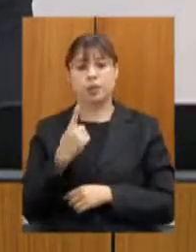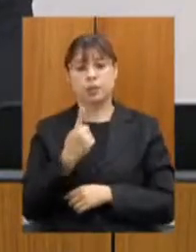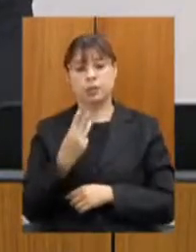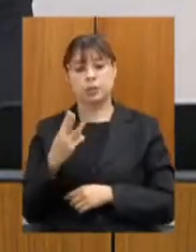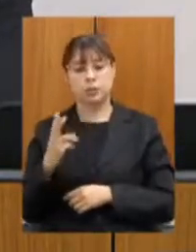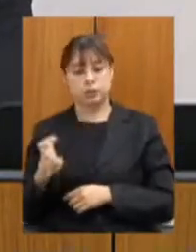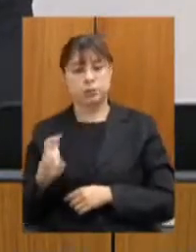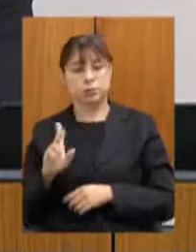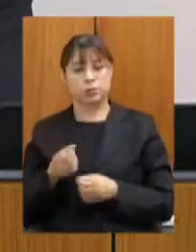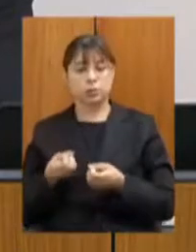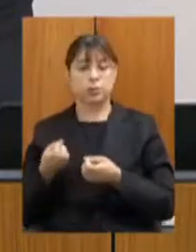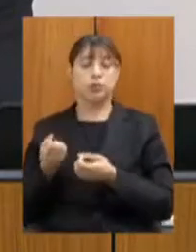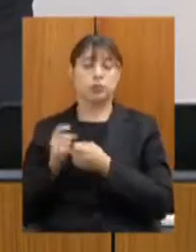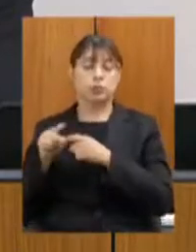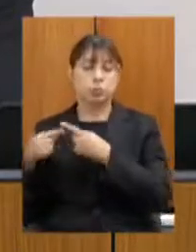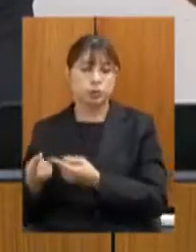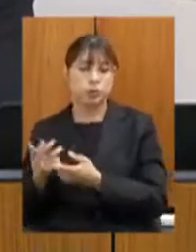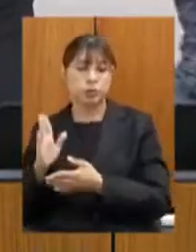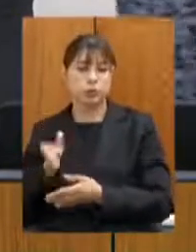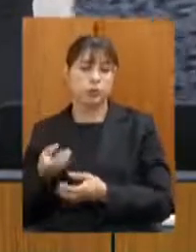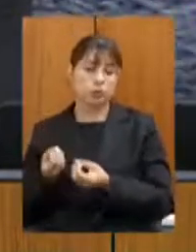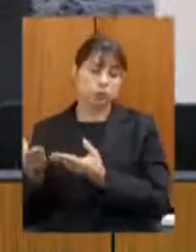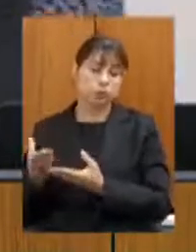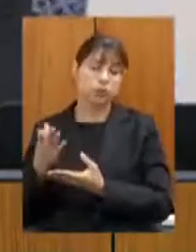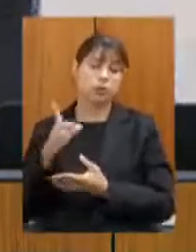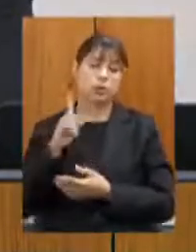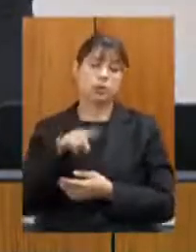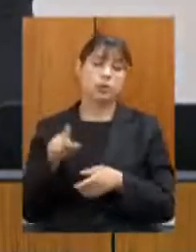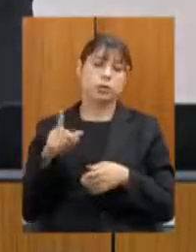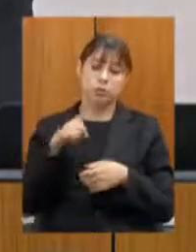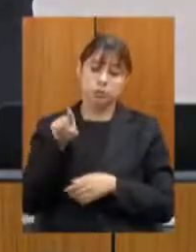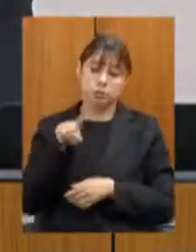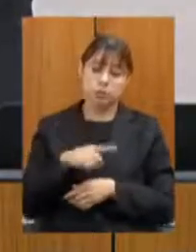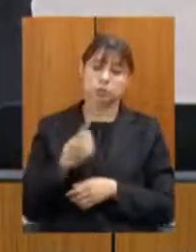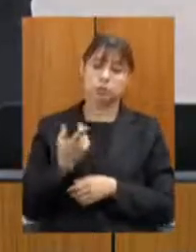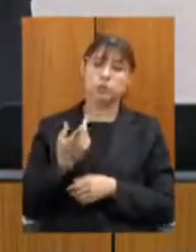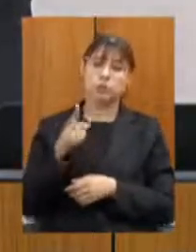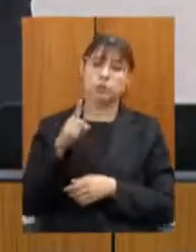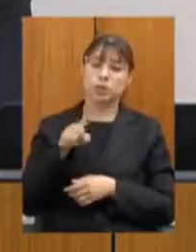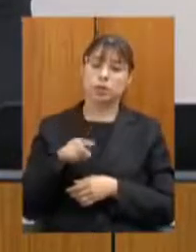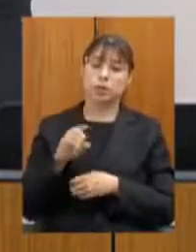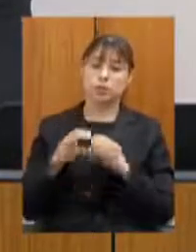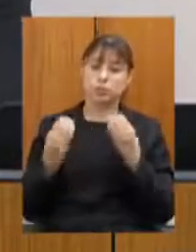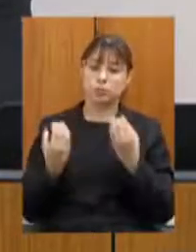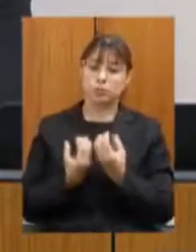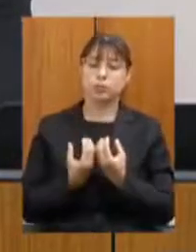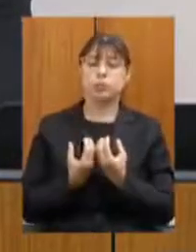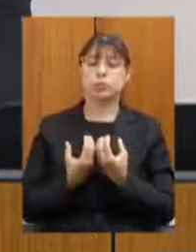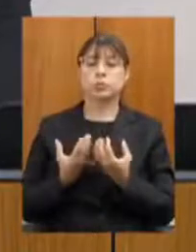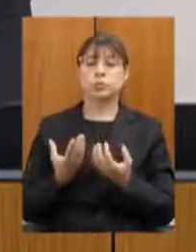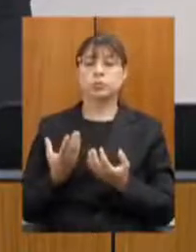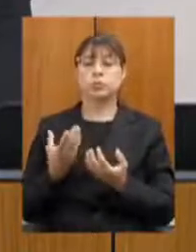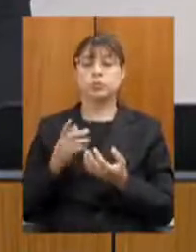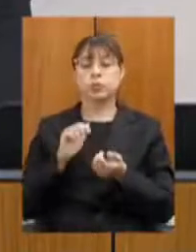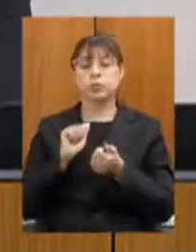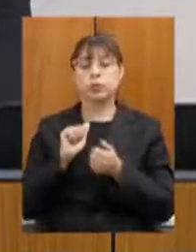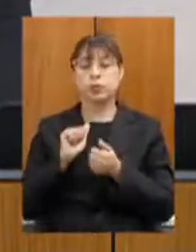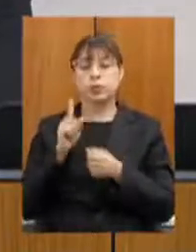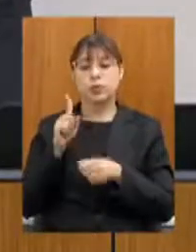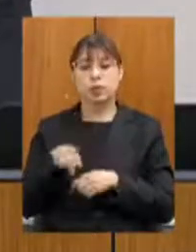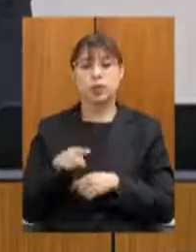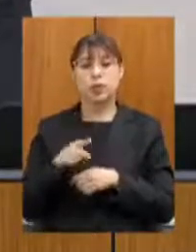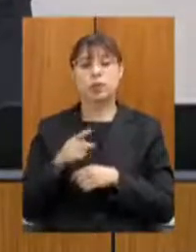por exemplo na BR-479 para suspender a ordem de desocupação do estádio do Mineirinho pelas Federações Esportivas Mineiras